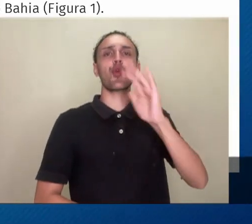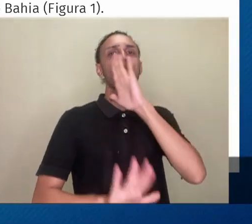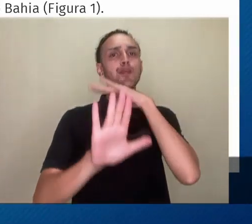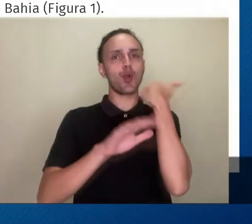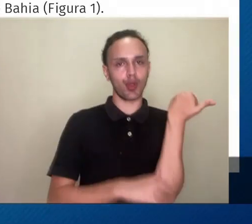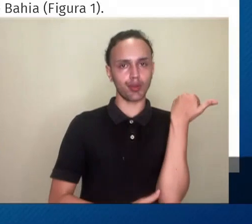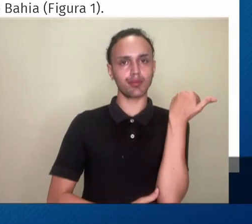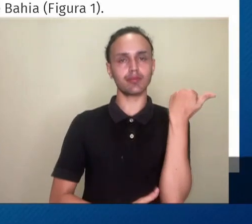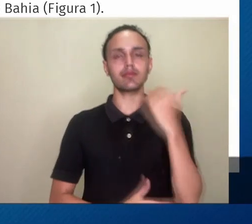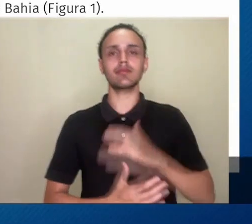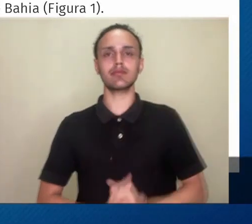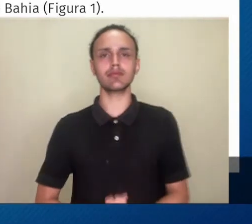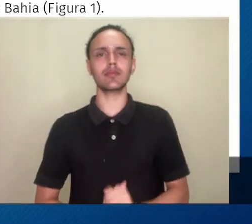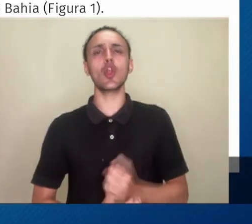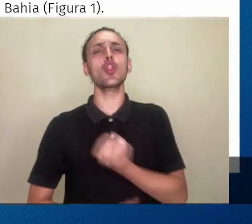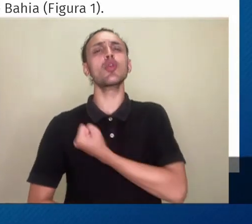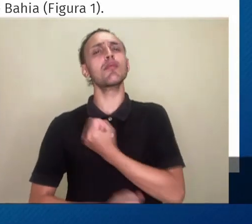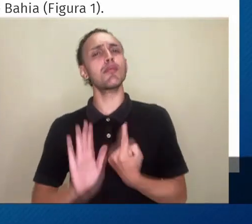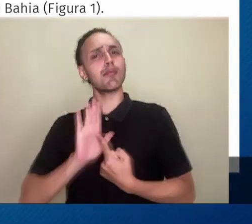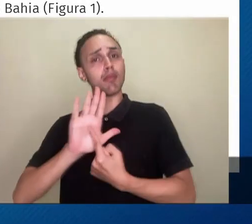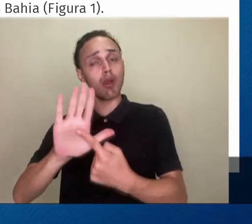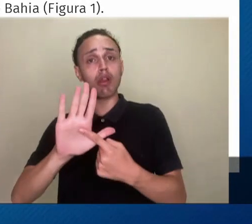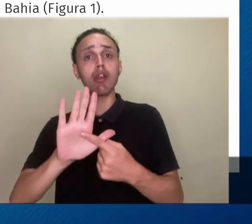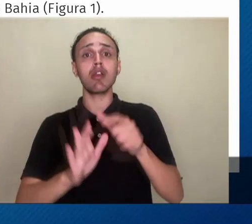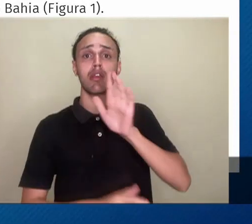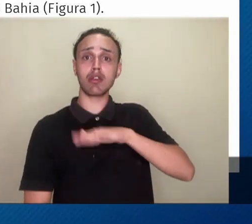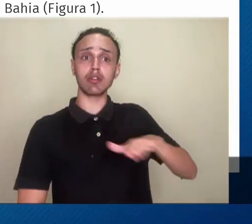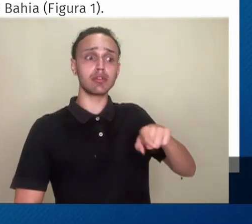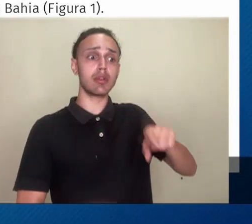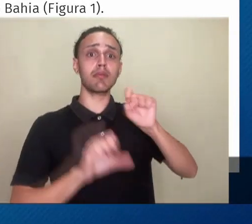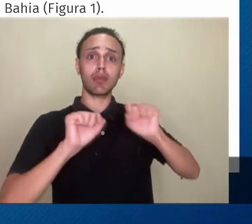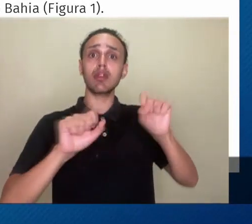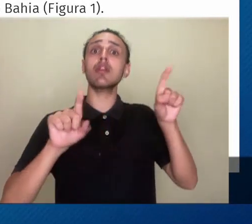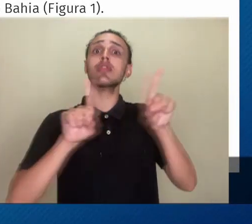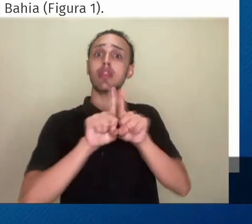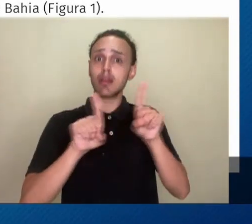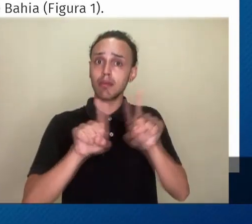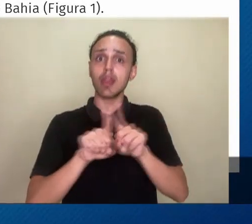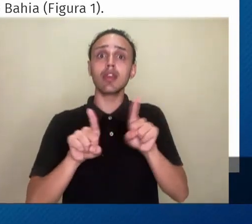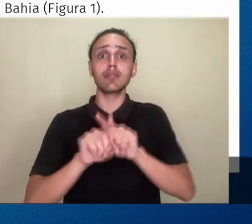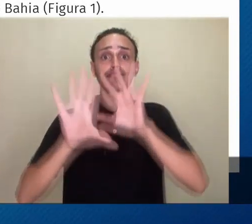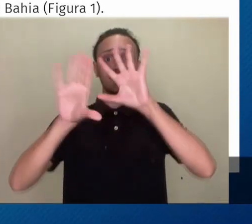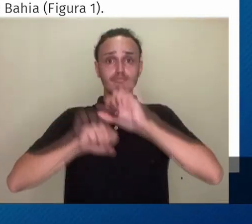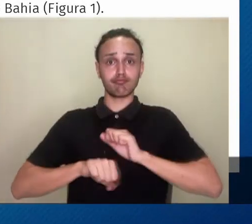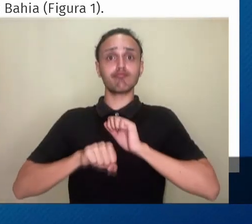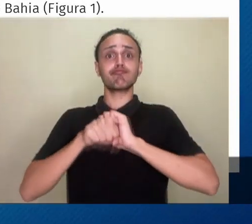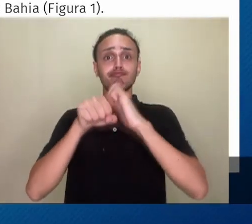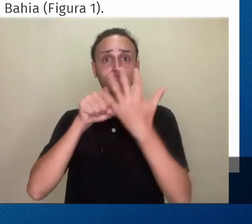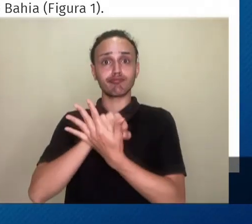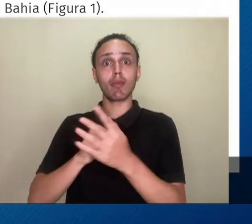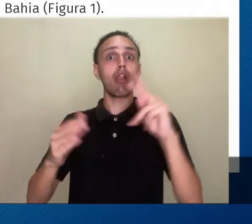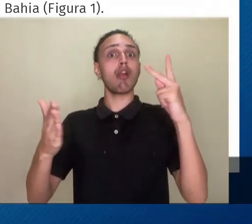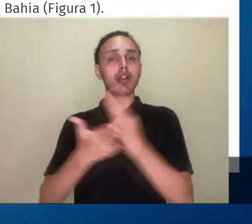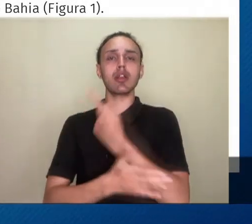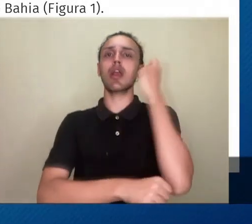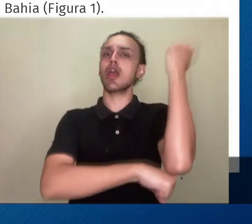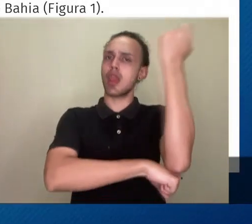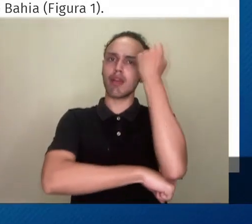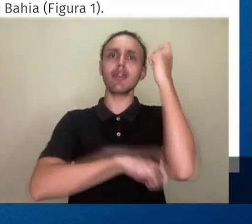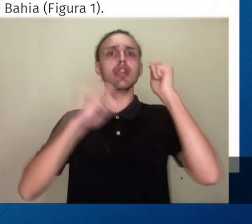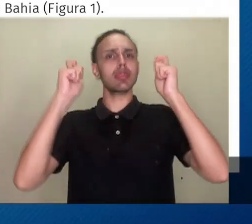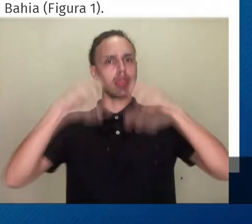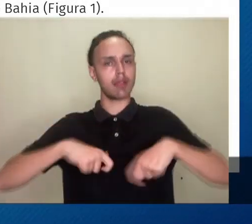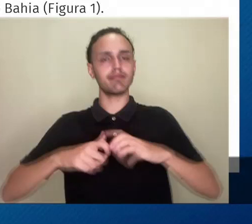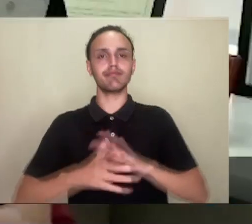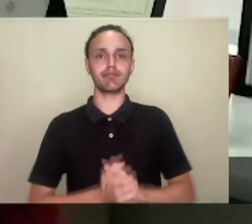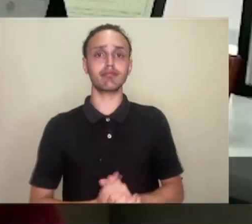61 evoluíram para óbito. Estes números mostram que crianças também podem apresentar quadros graves de covid